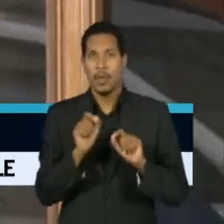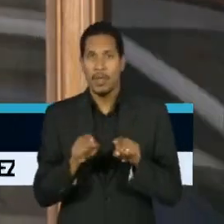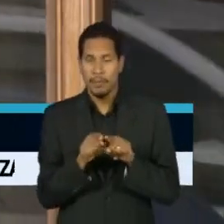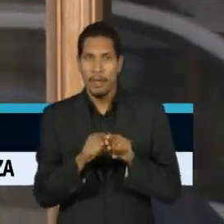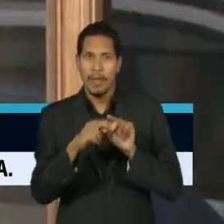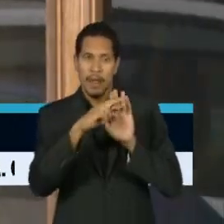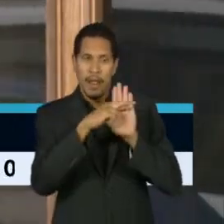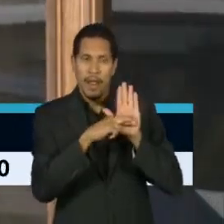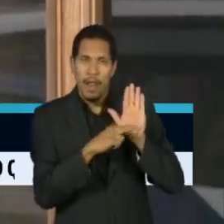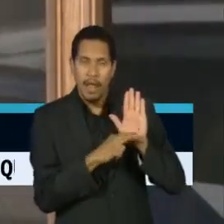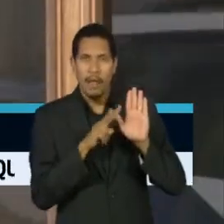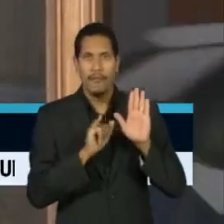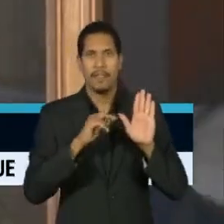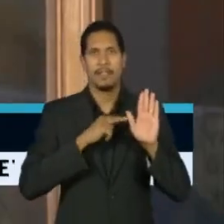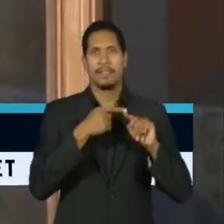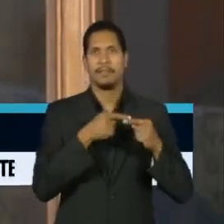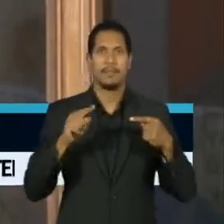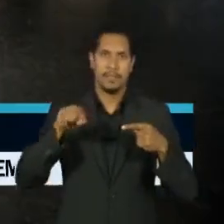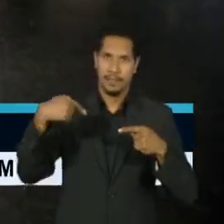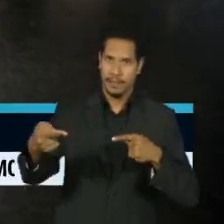anunciado na próxima semana. Obrigado. Obrigado. Obrigado.